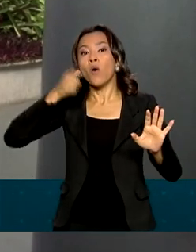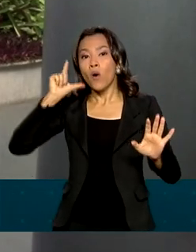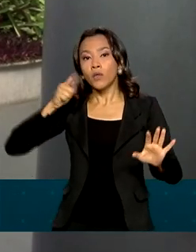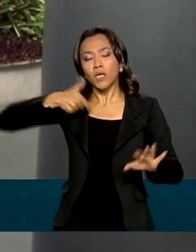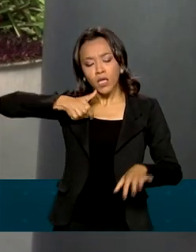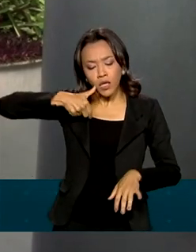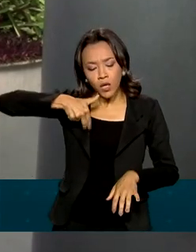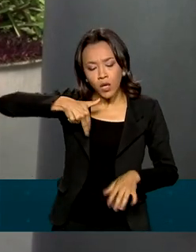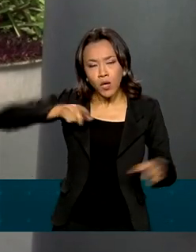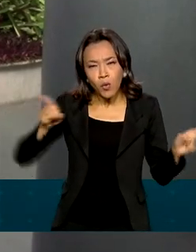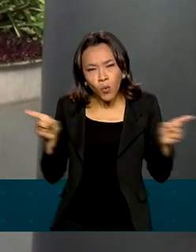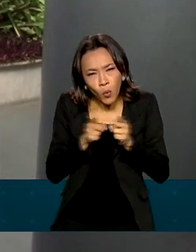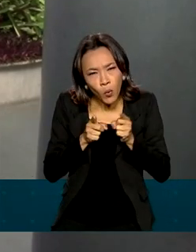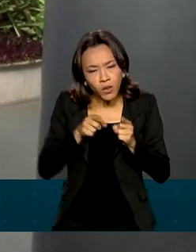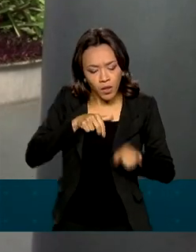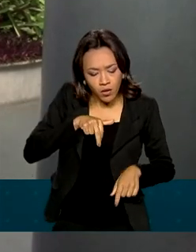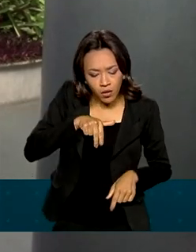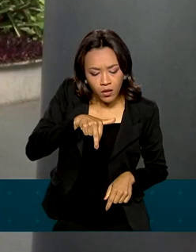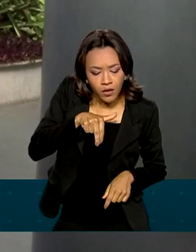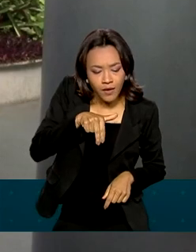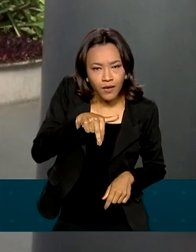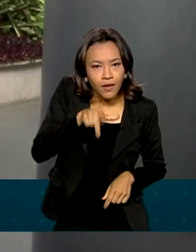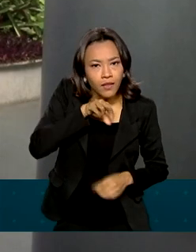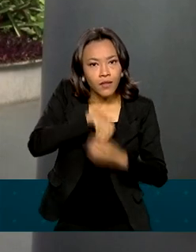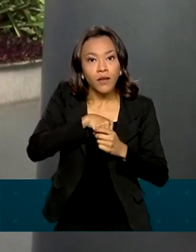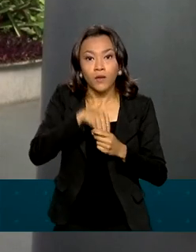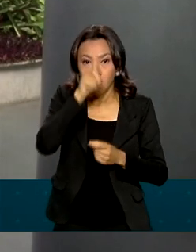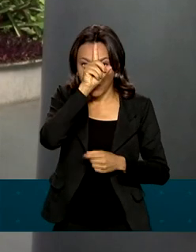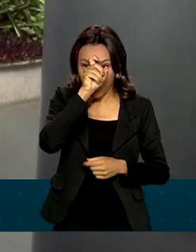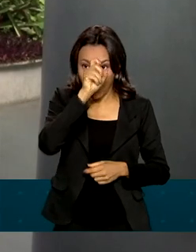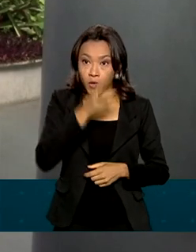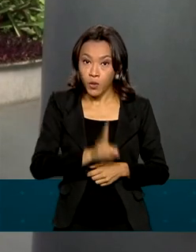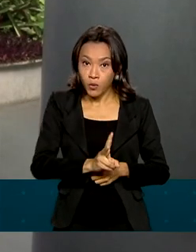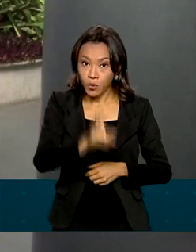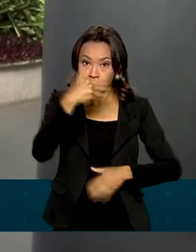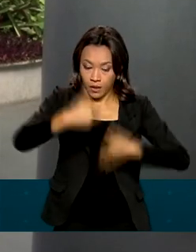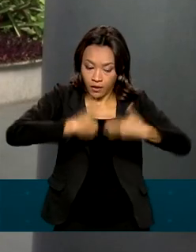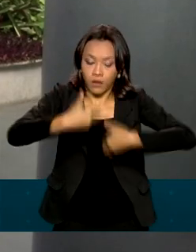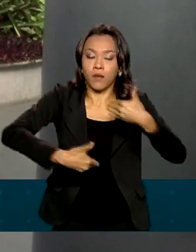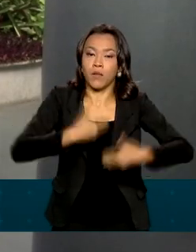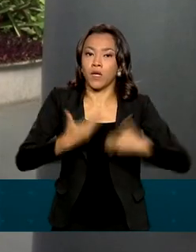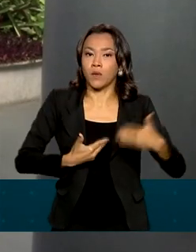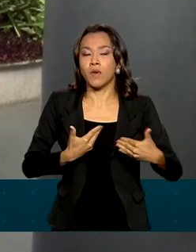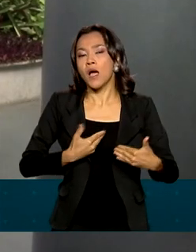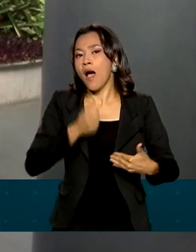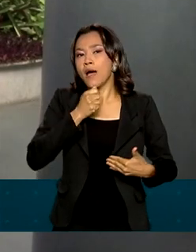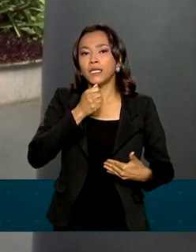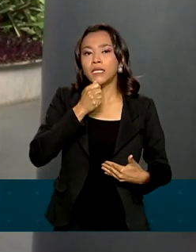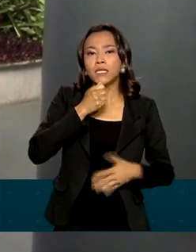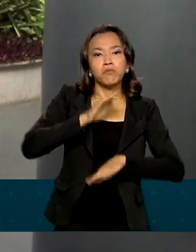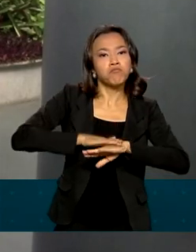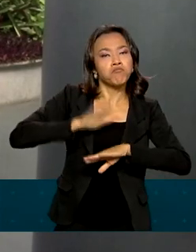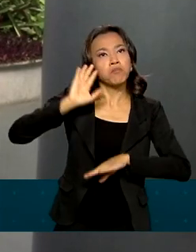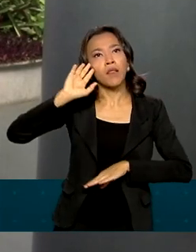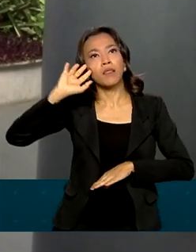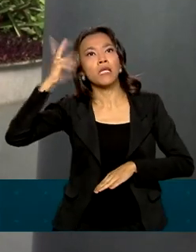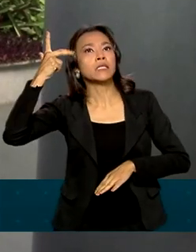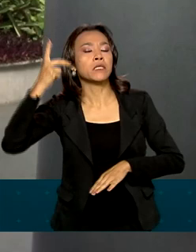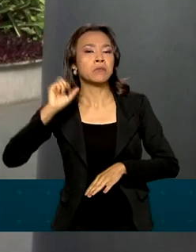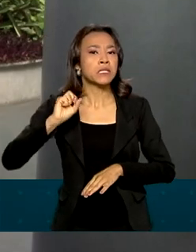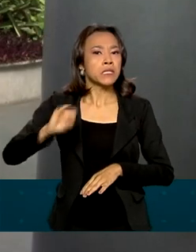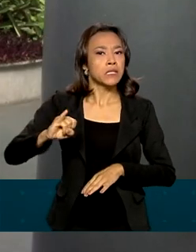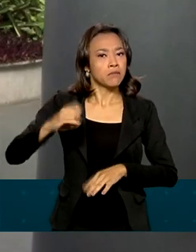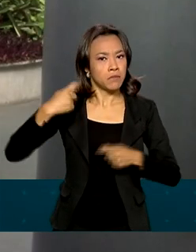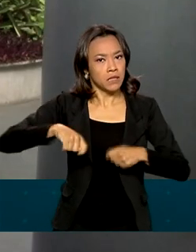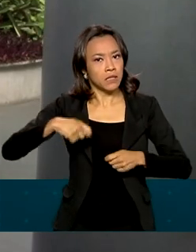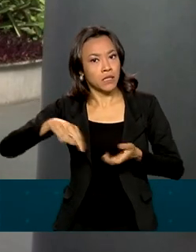corredor do hospital e permanece em tratamento. E ainda não há uma decisão definitiva sobre a necessidade